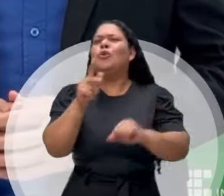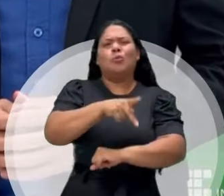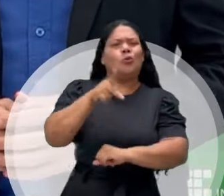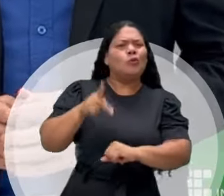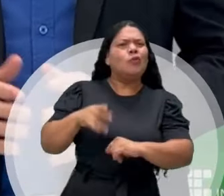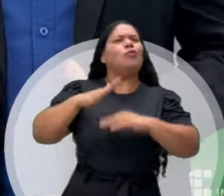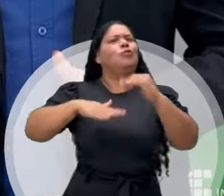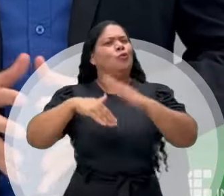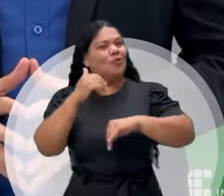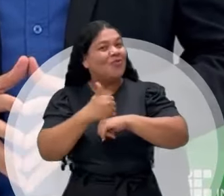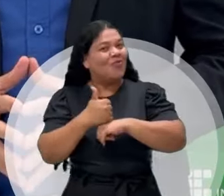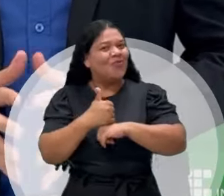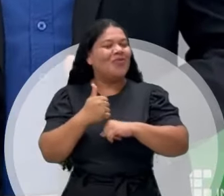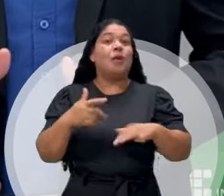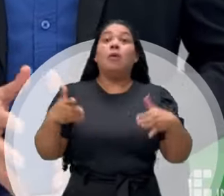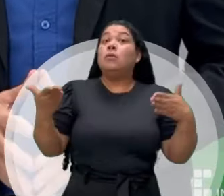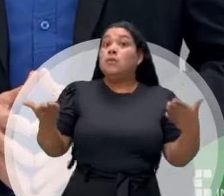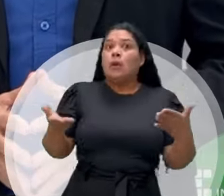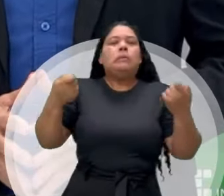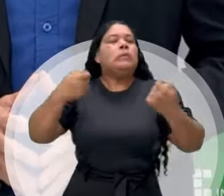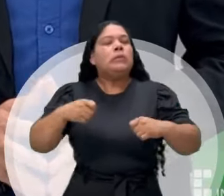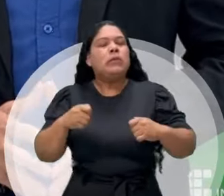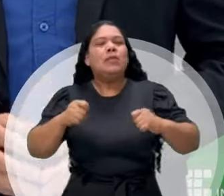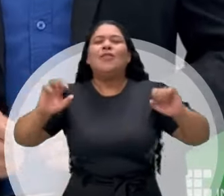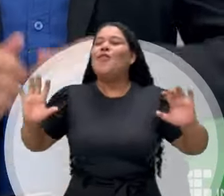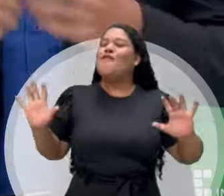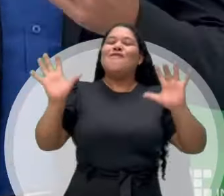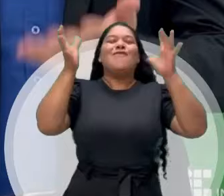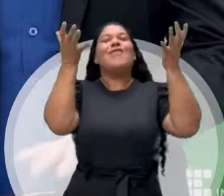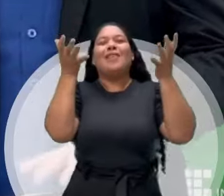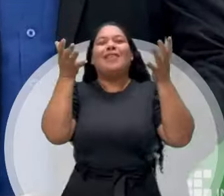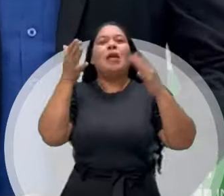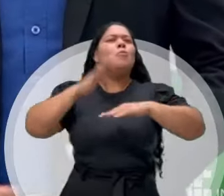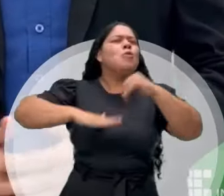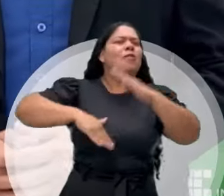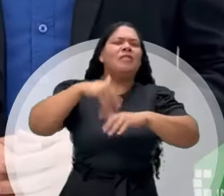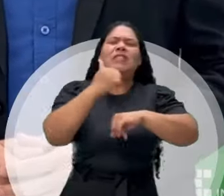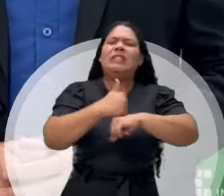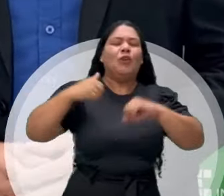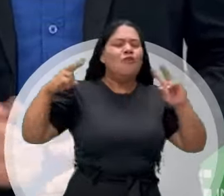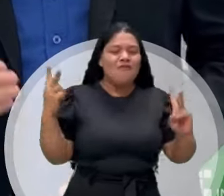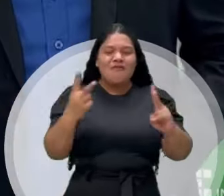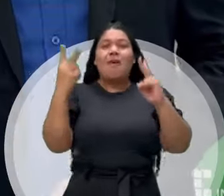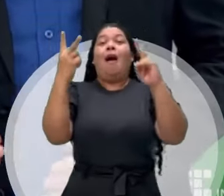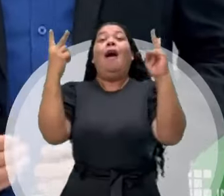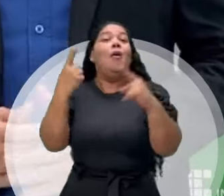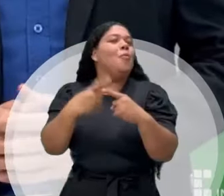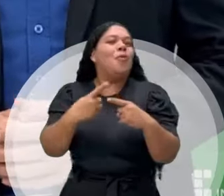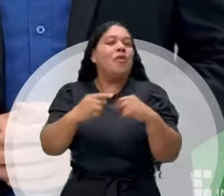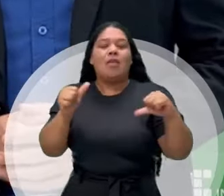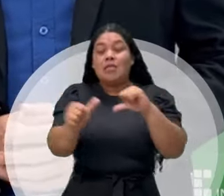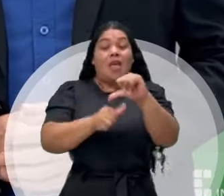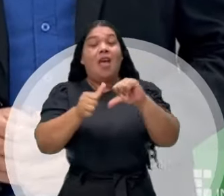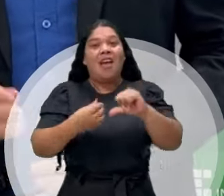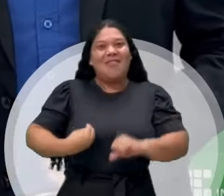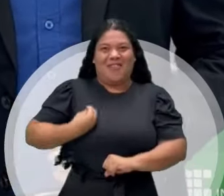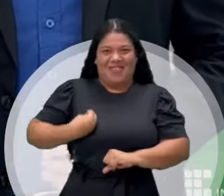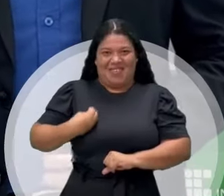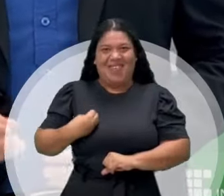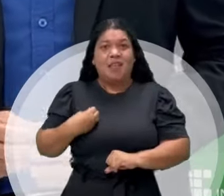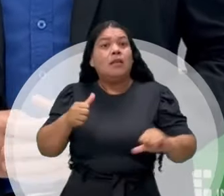professora. Logo, é preciso celebrar essa que é uma das profissões mais valorosas, porque transforma vidas.